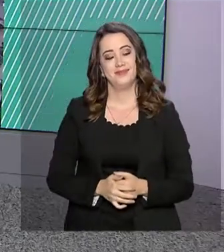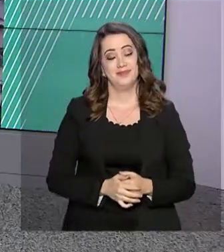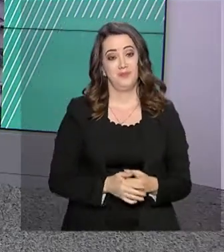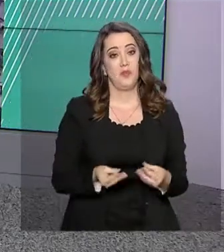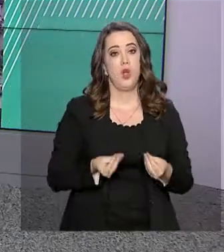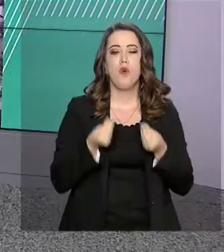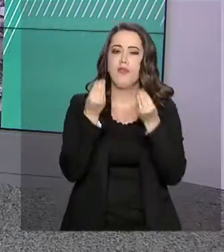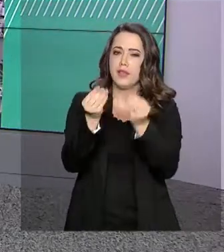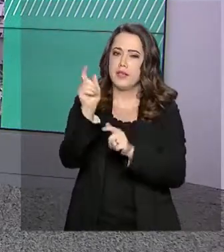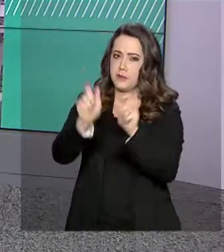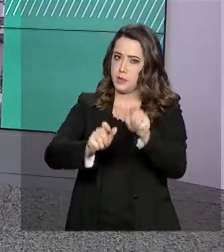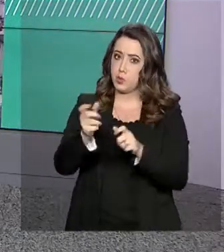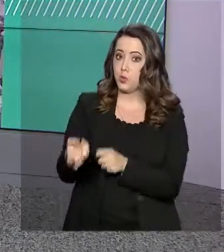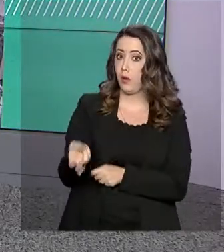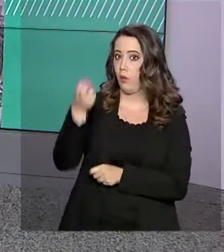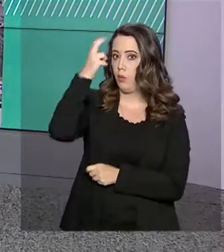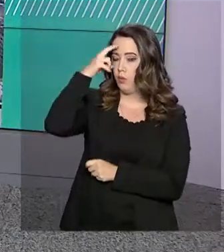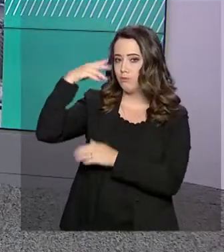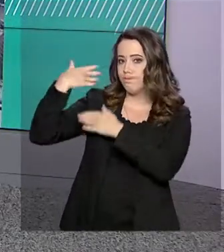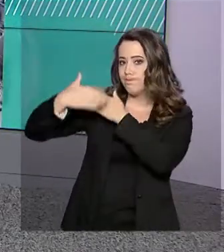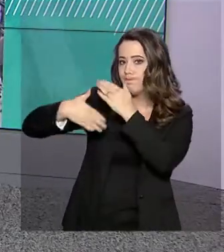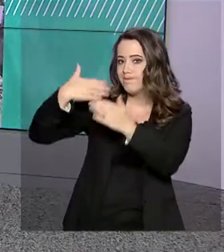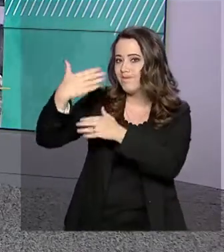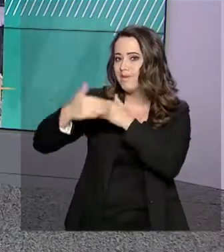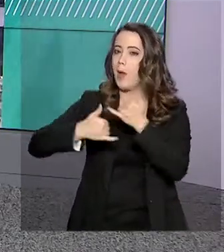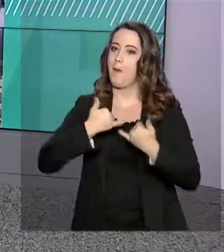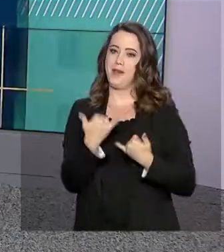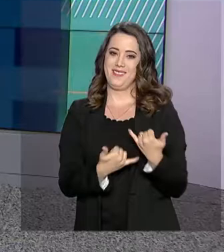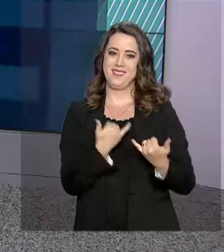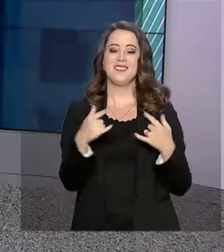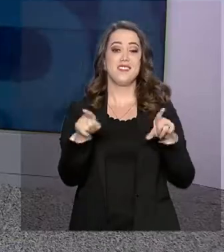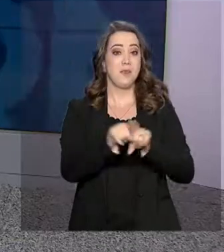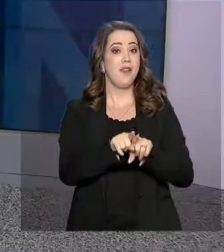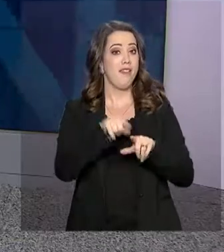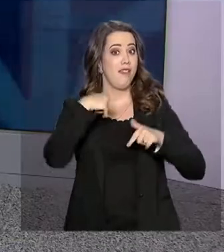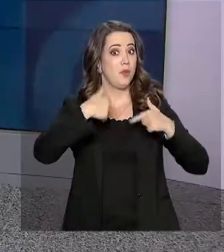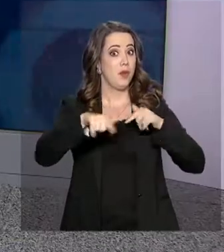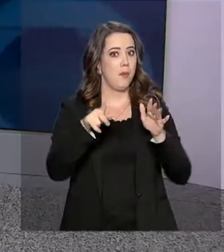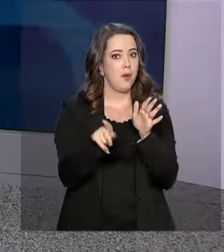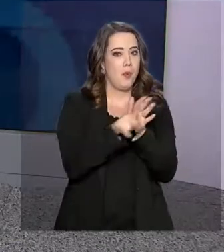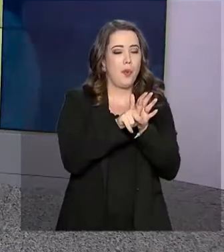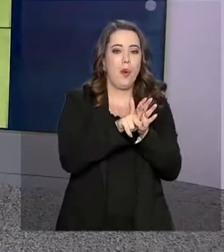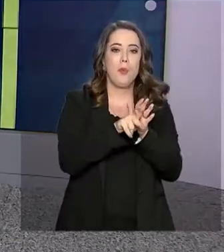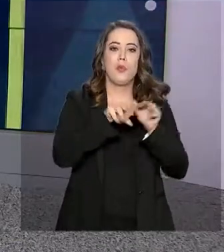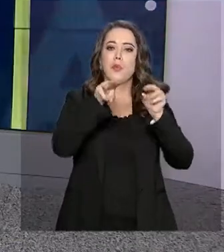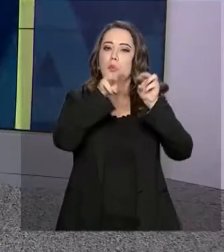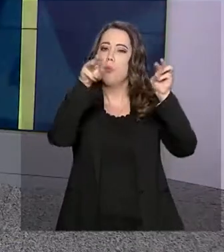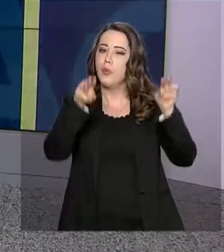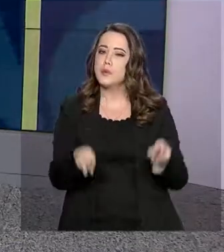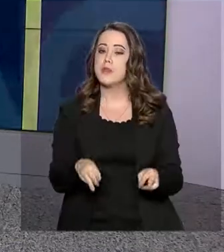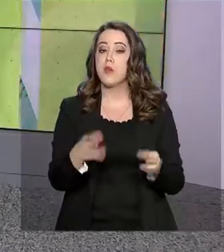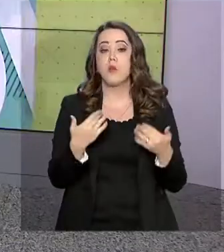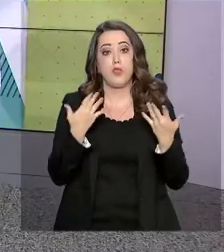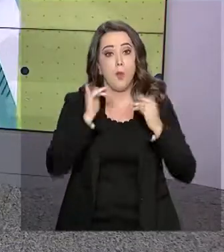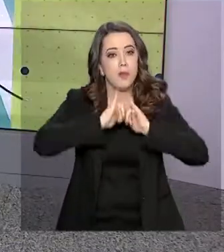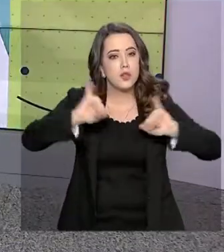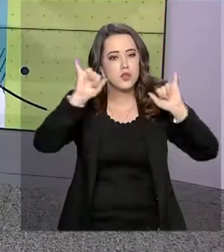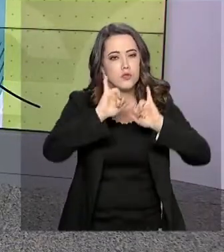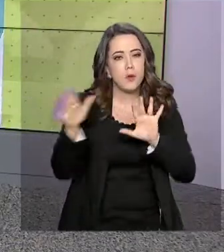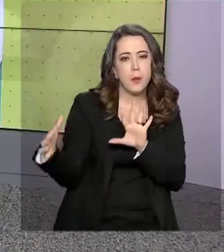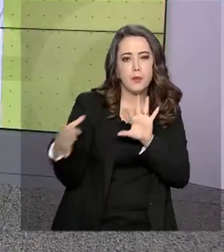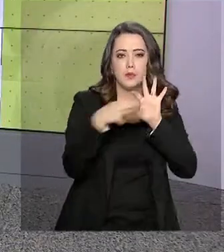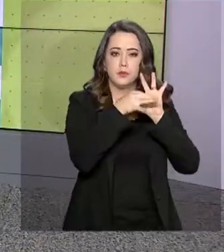cultura, tradições e entretenimento. Esse é o papel do museu. E para divulgar, valorizar e aproximar cada vez mais esses